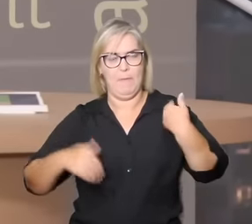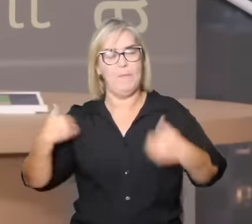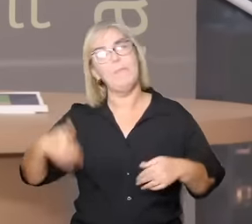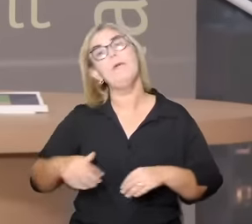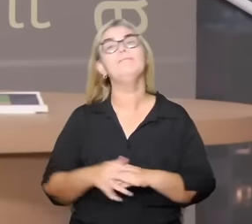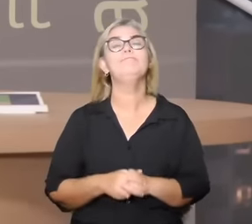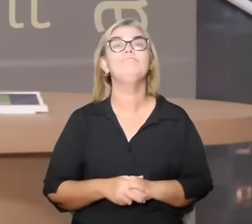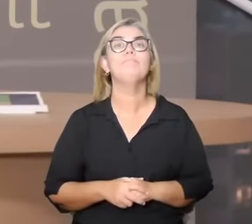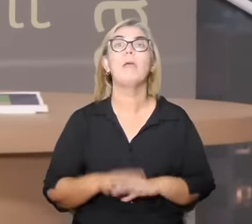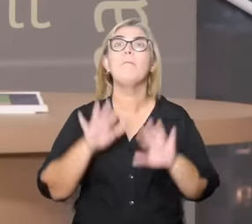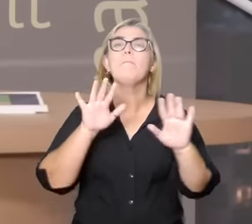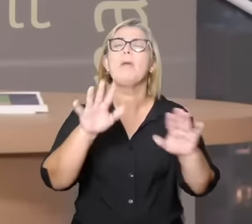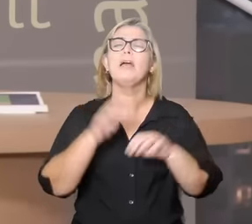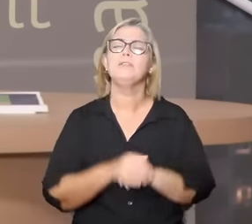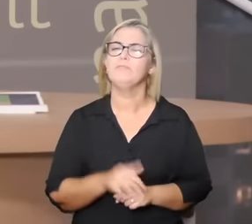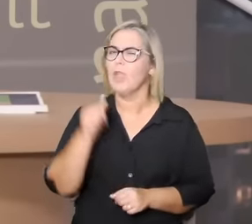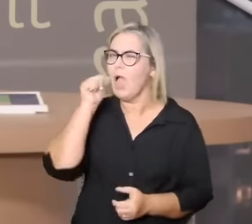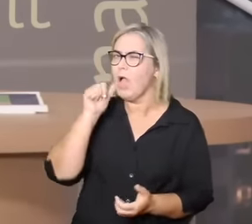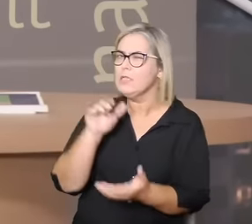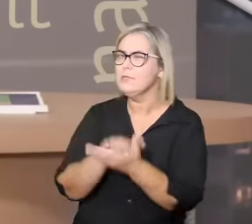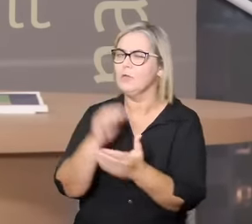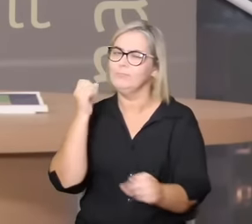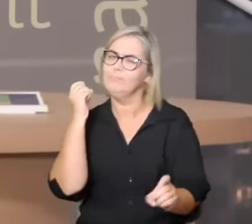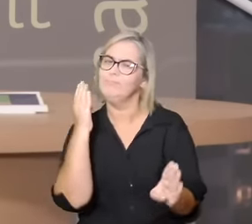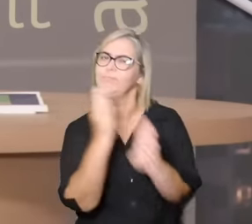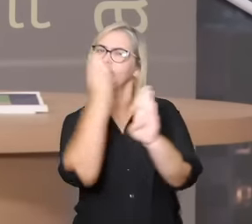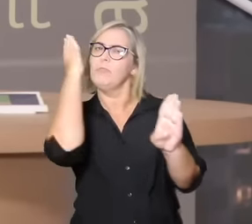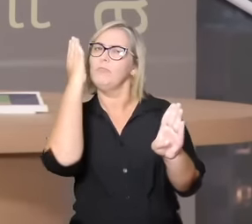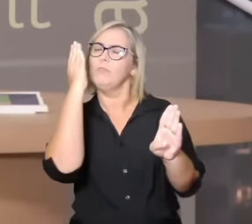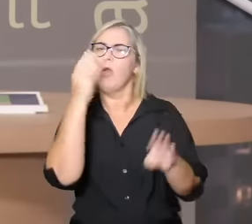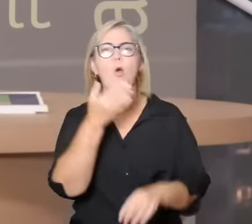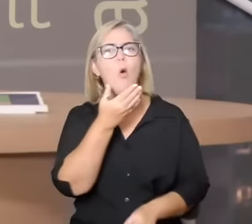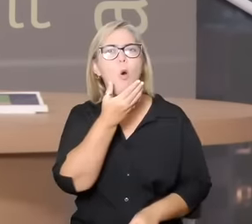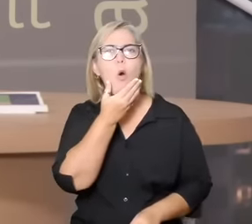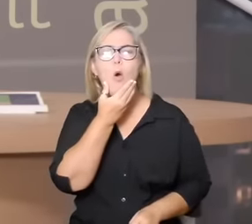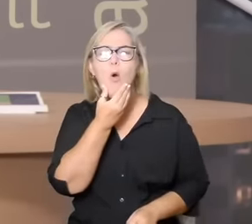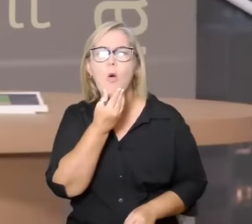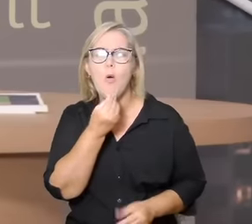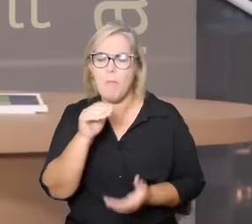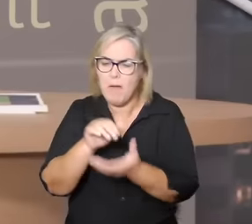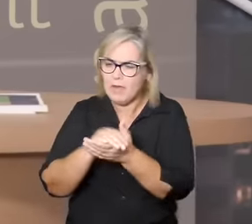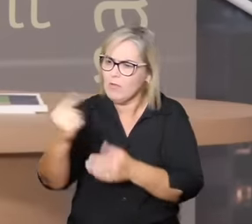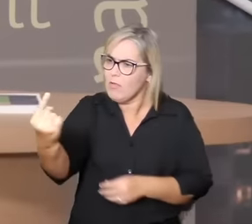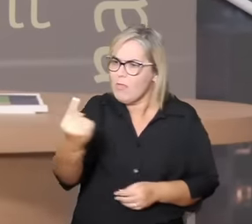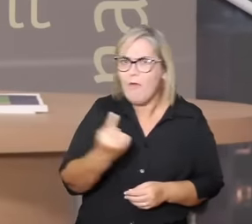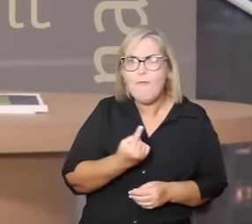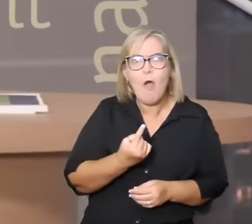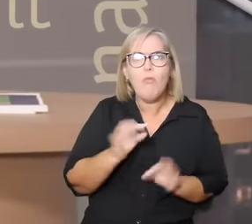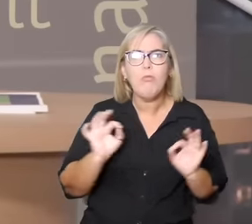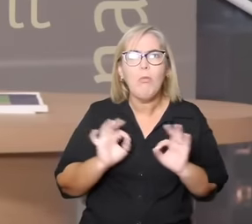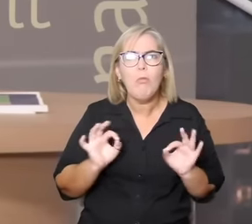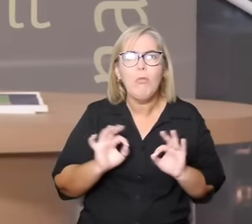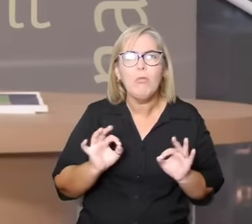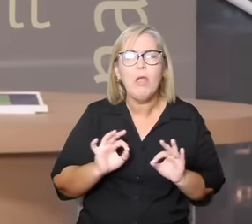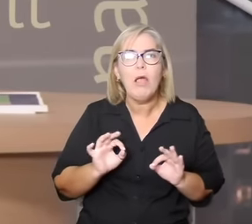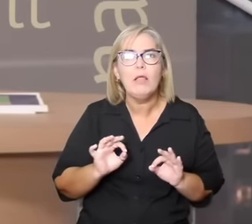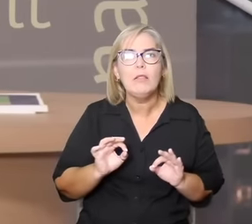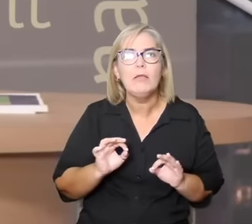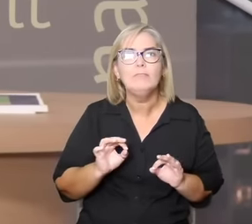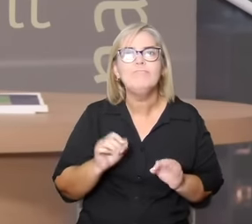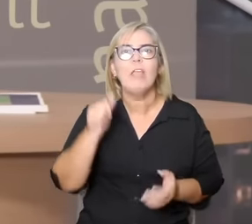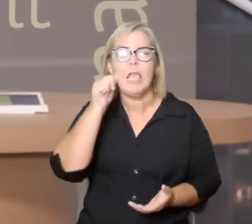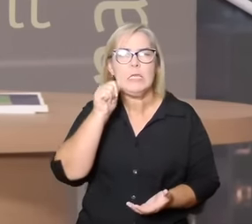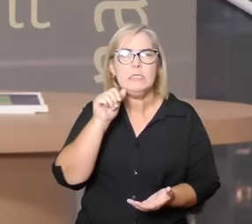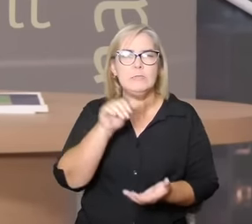descobre que alguma coisa deu errada, porque o seu marido não volta para o reino, volta para o palácio, e ela vai atrás